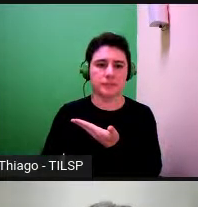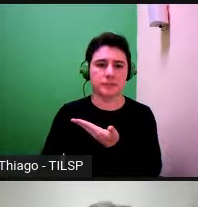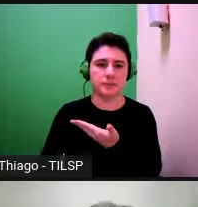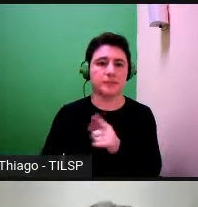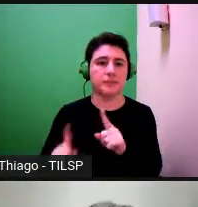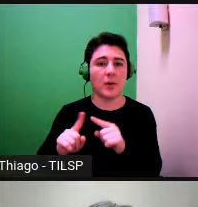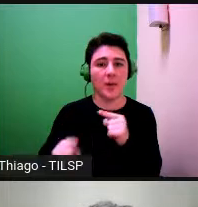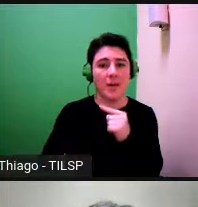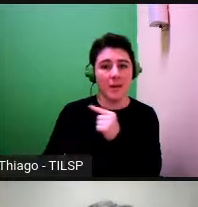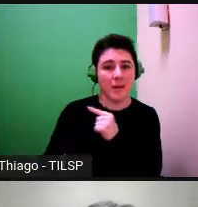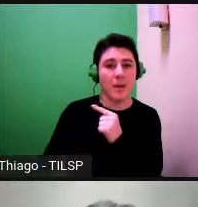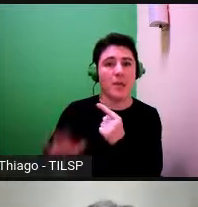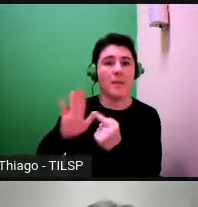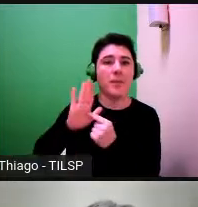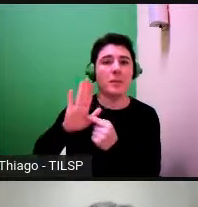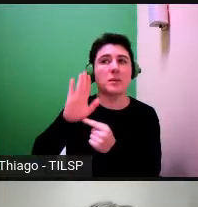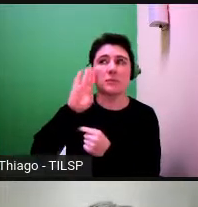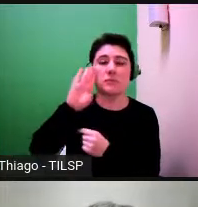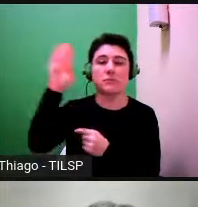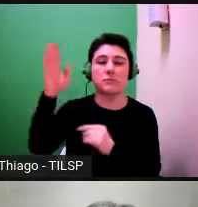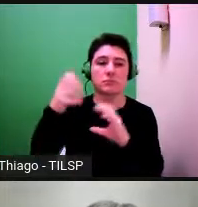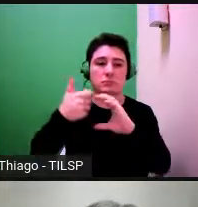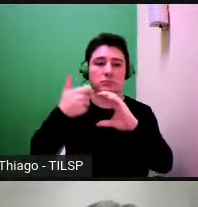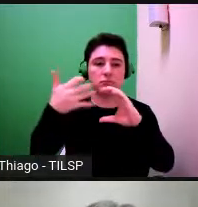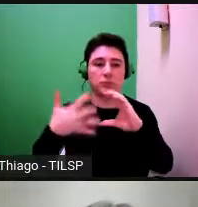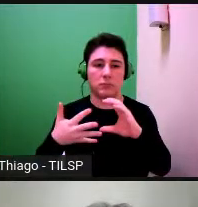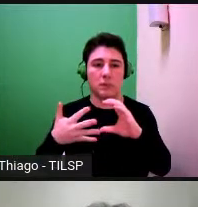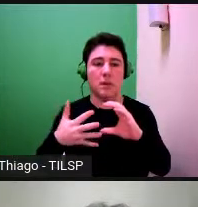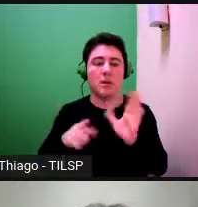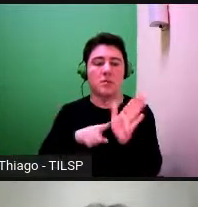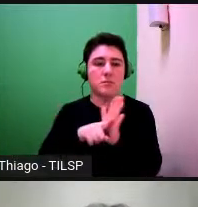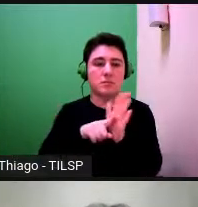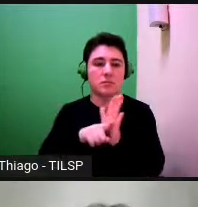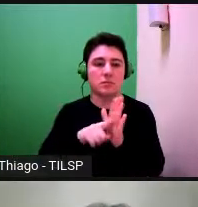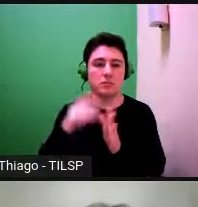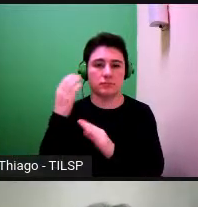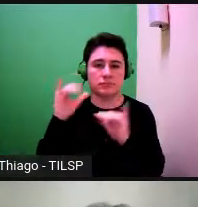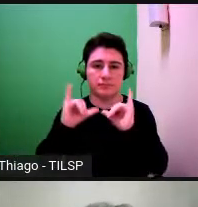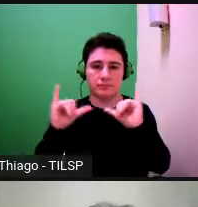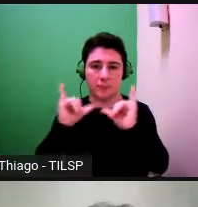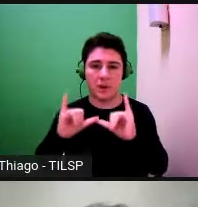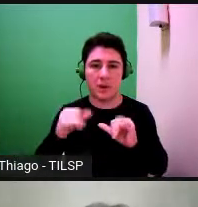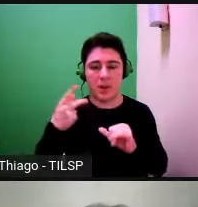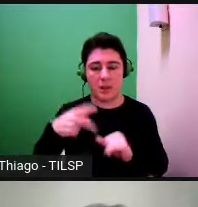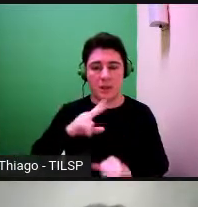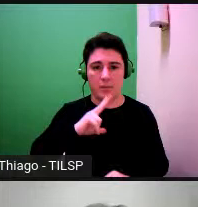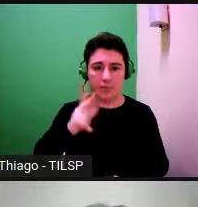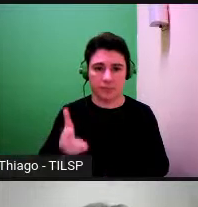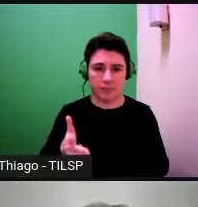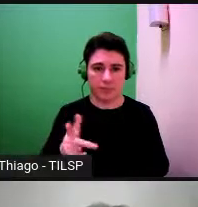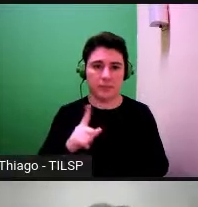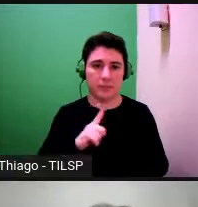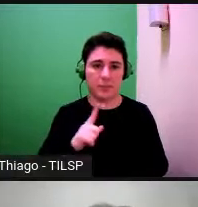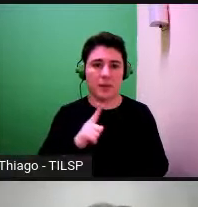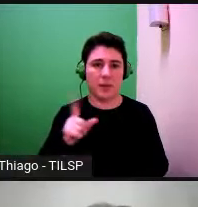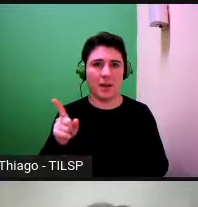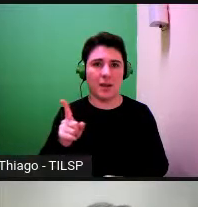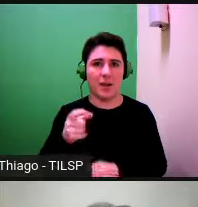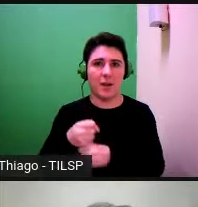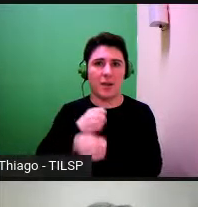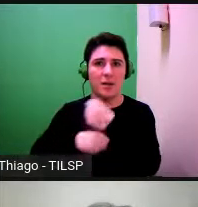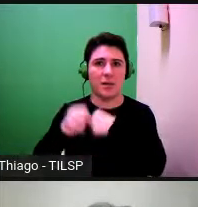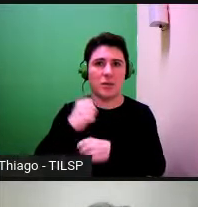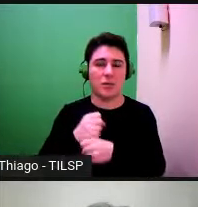características dos textos de divulgação científica produzidos na imprensa portuguesa atual o texto é 2017 eu julgo que genericamente as